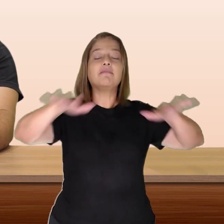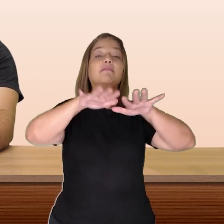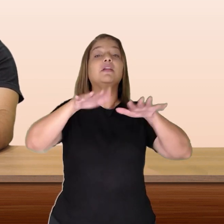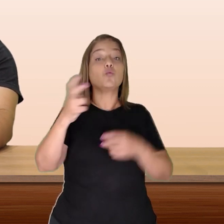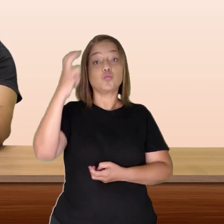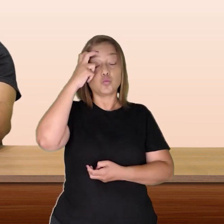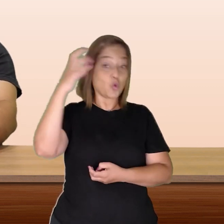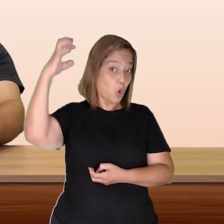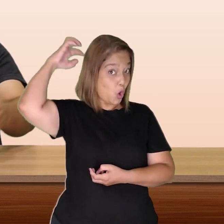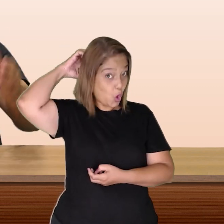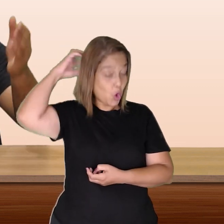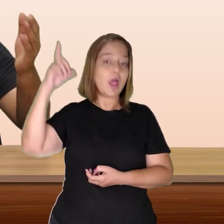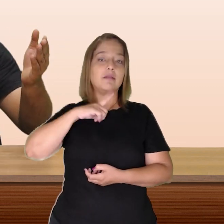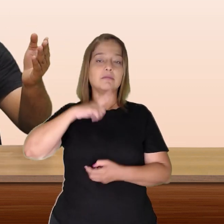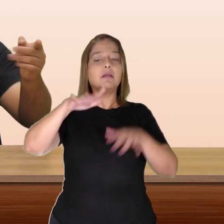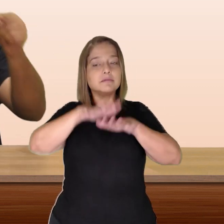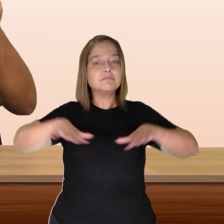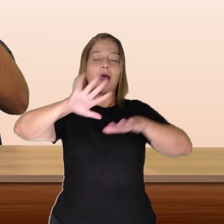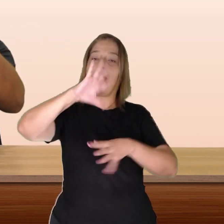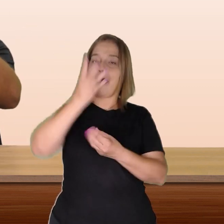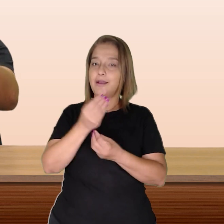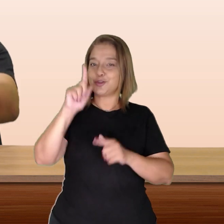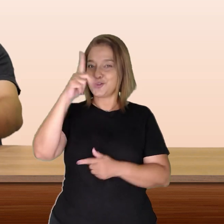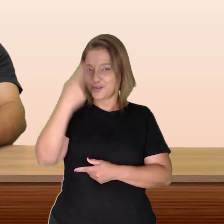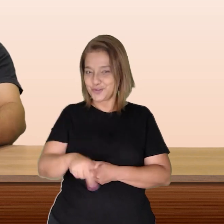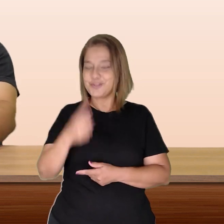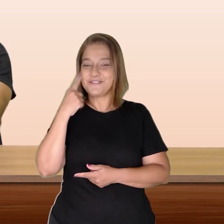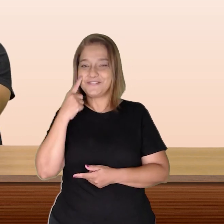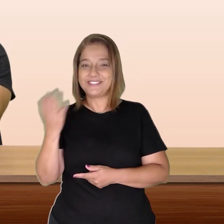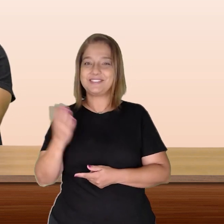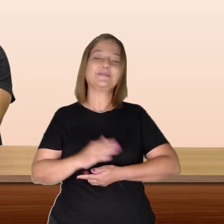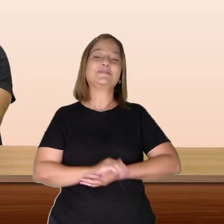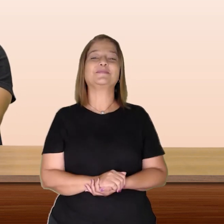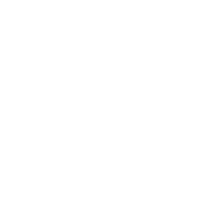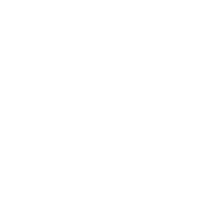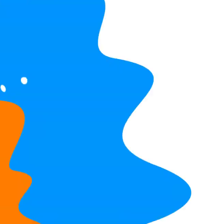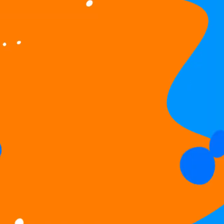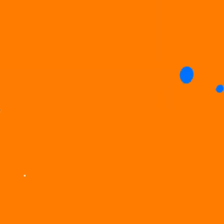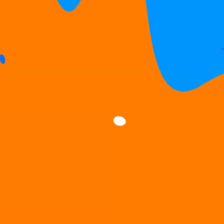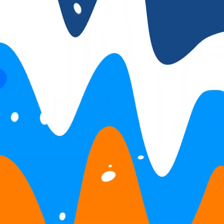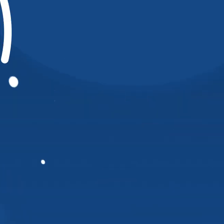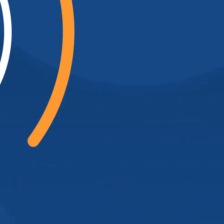Coralim. Um espaço destinado à arte aqui em Goiânia. Vamos assistir!